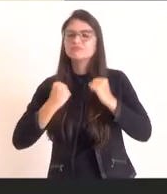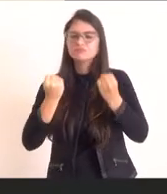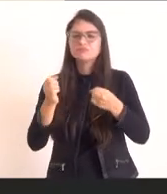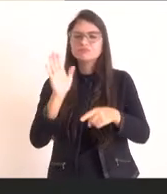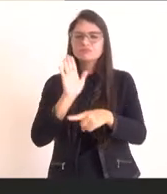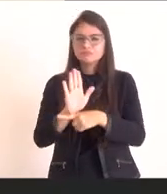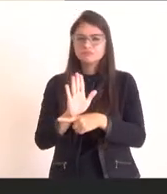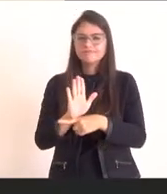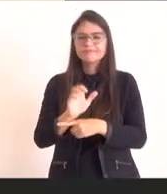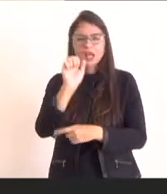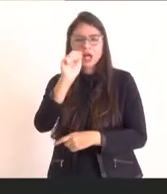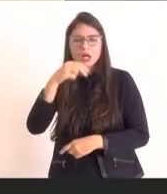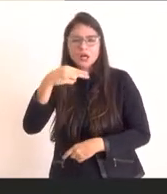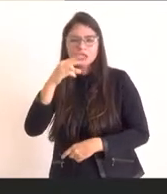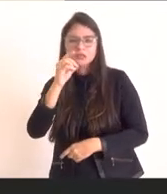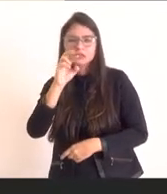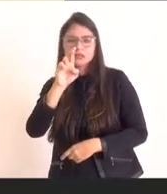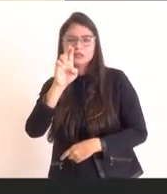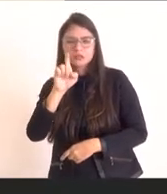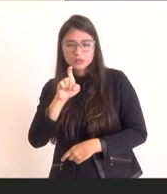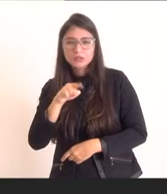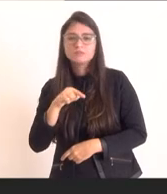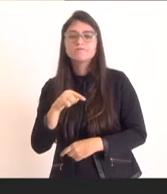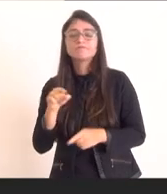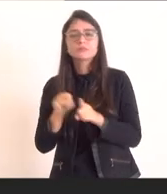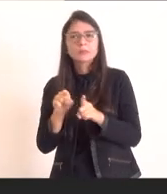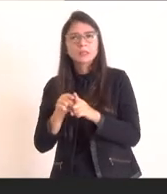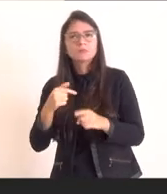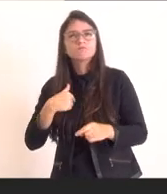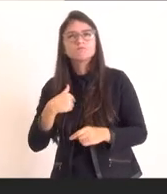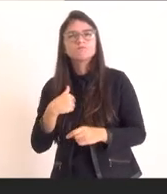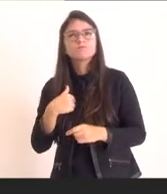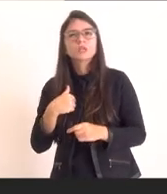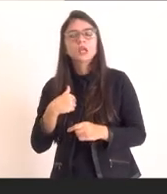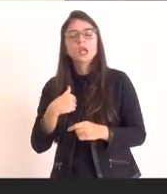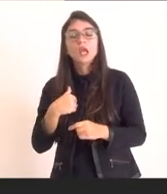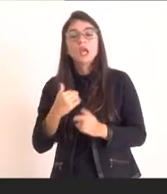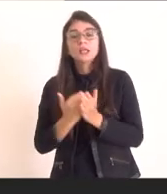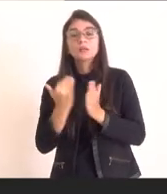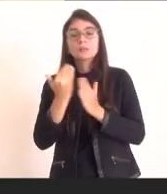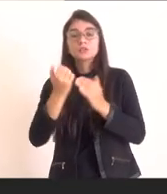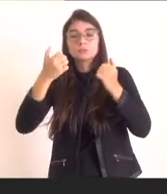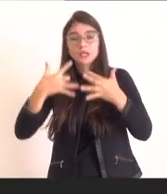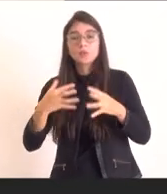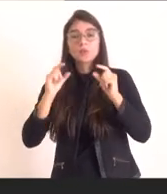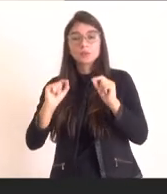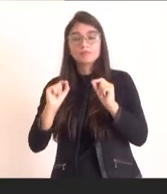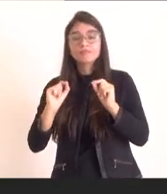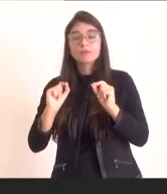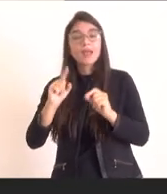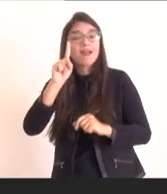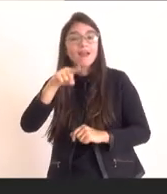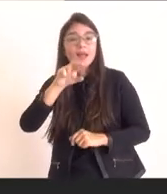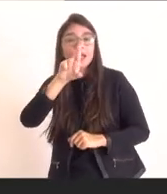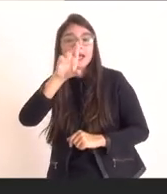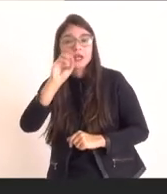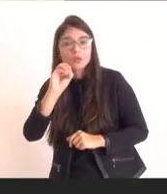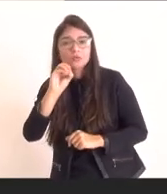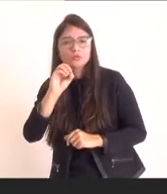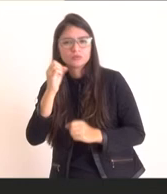vez, colocar a reindústria para aberta a qualquer discussão. Nós estamos aqui